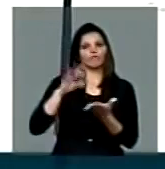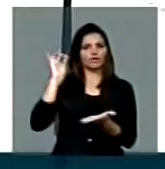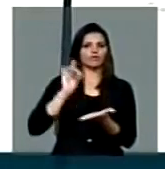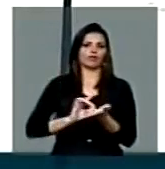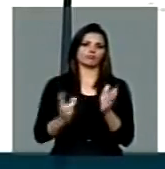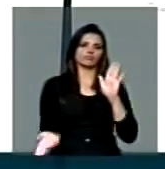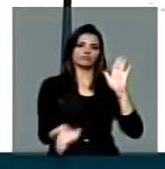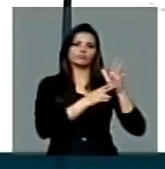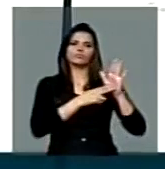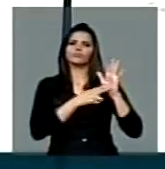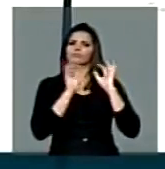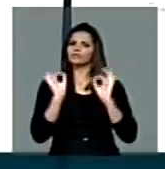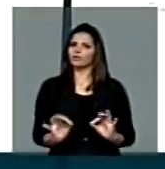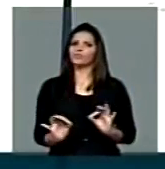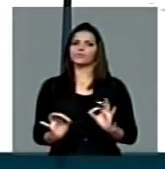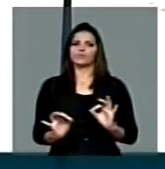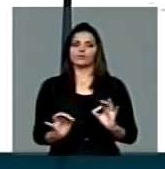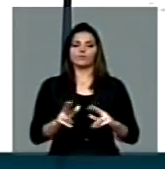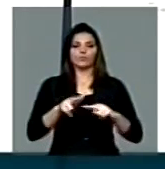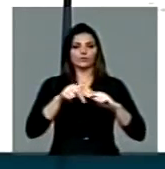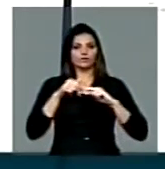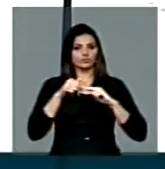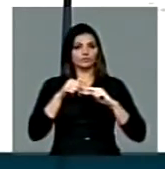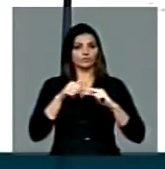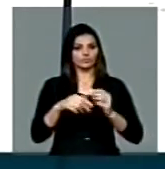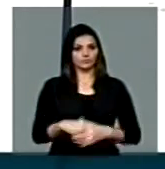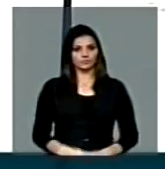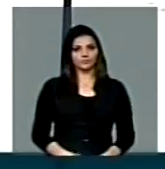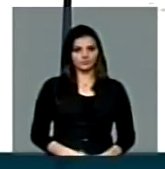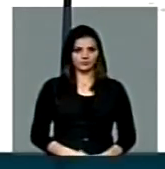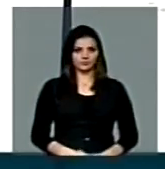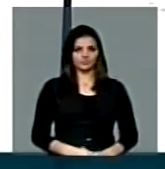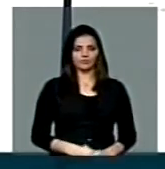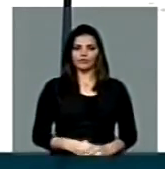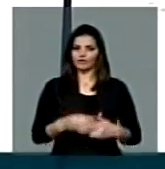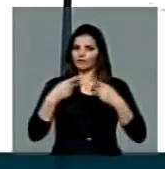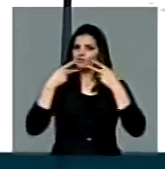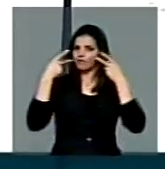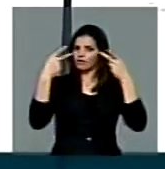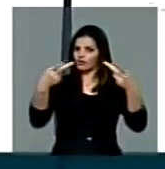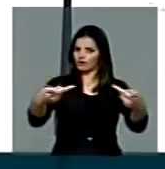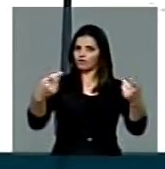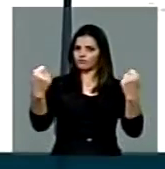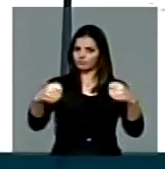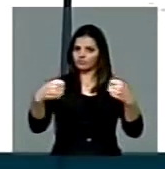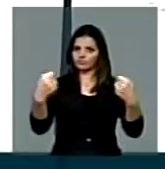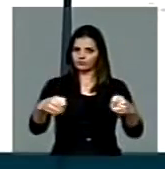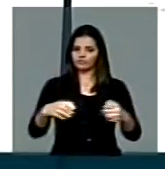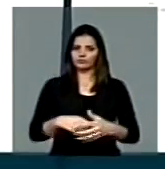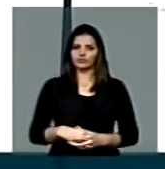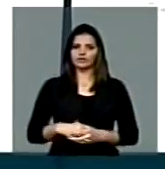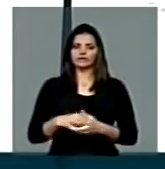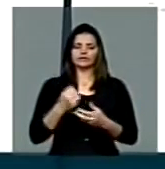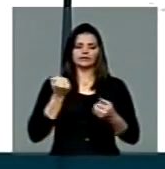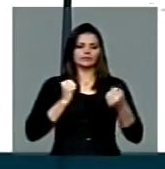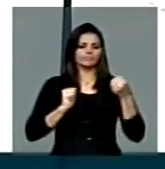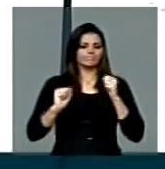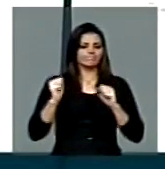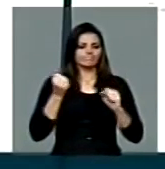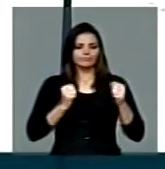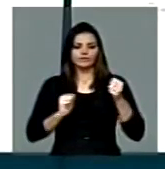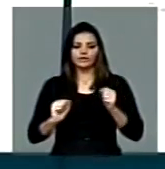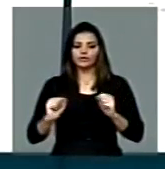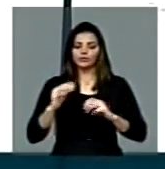verdade. Por isso, faço questão de externar a minha ansiedade com